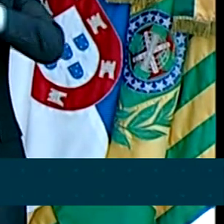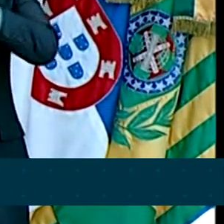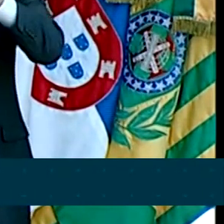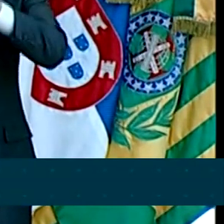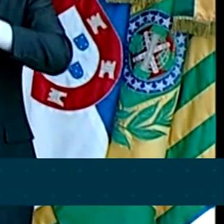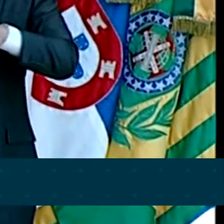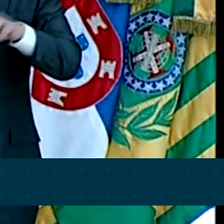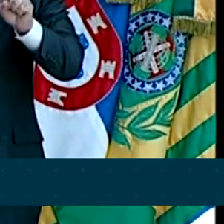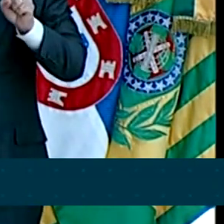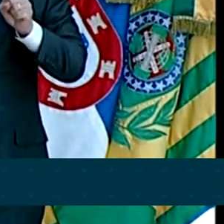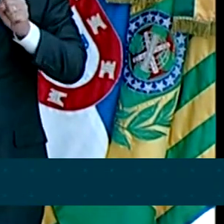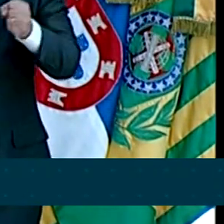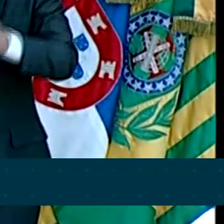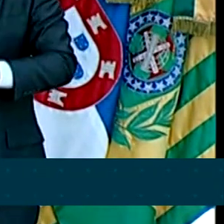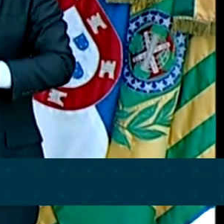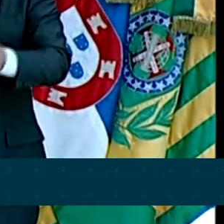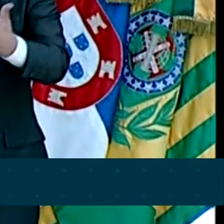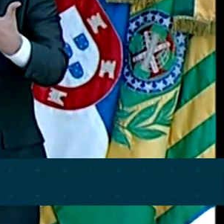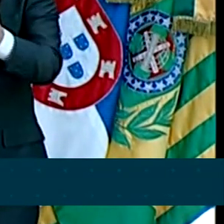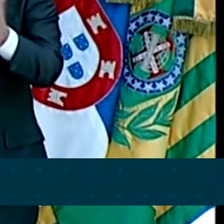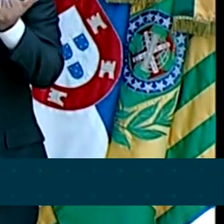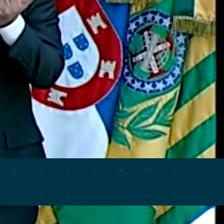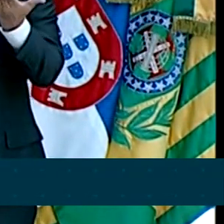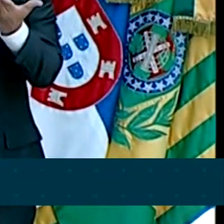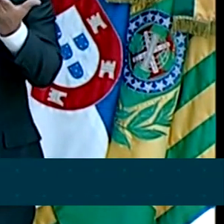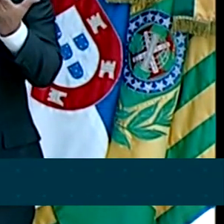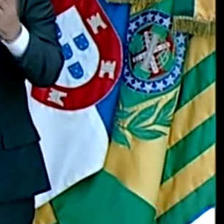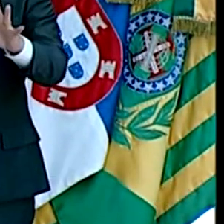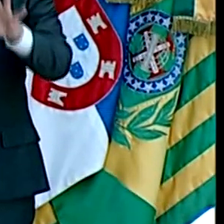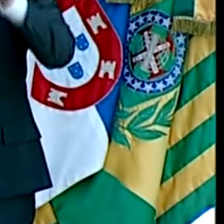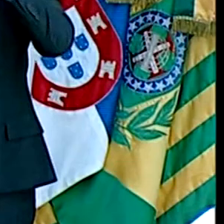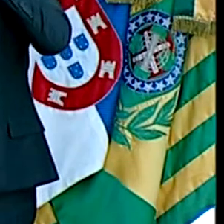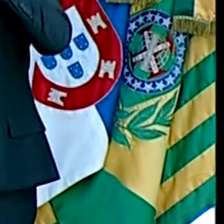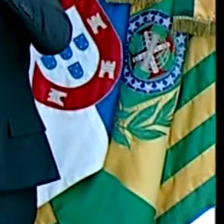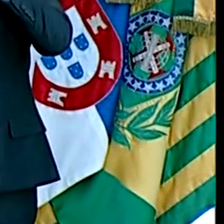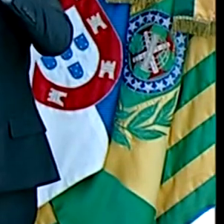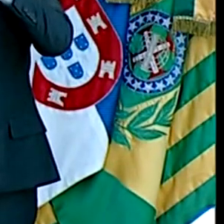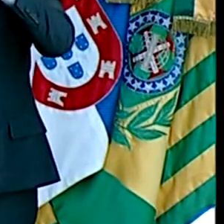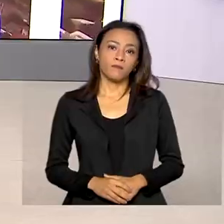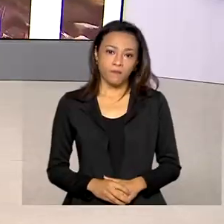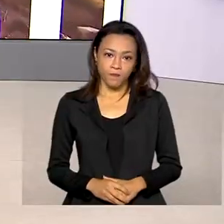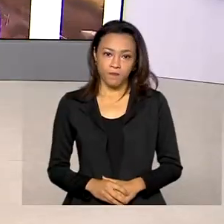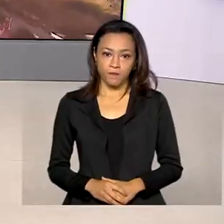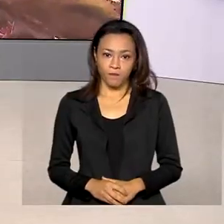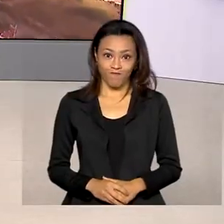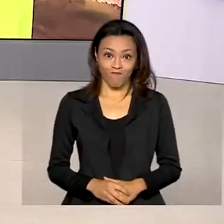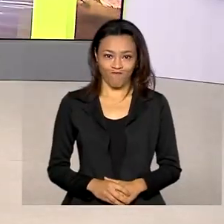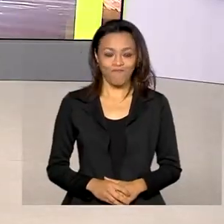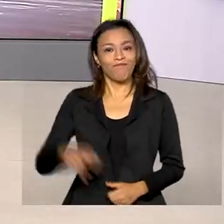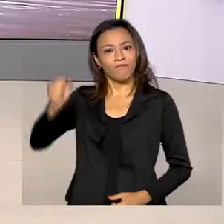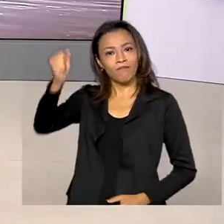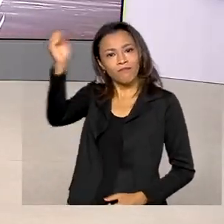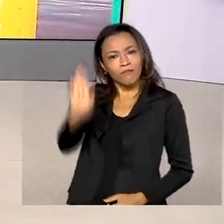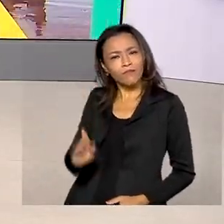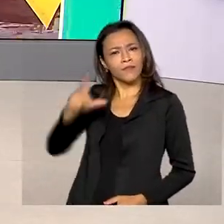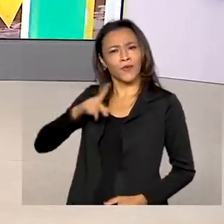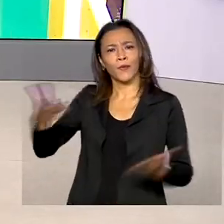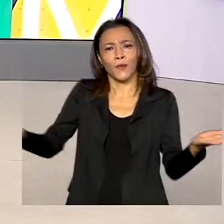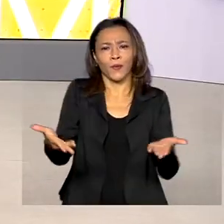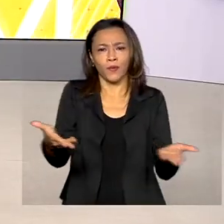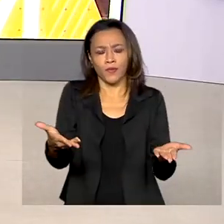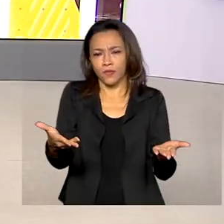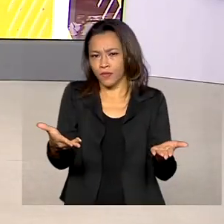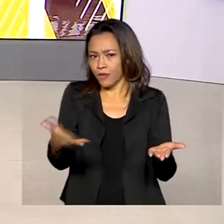esforços para nos garantir o oxigênio da vida, que é a nossa liberdade. O Brasil tem hoje mais de